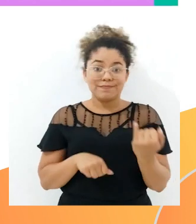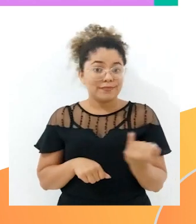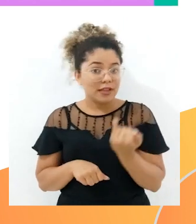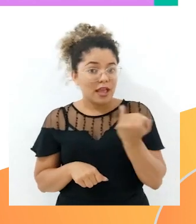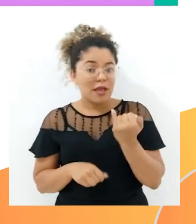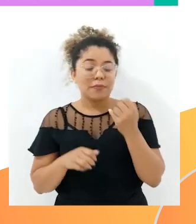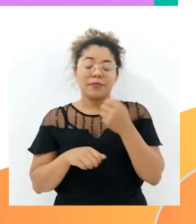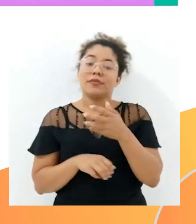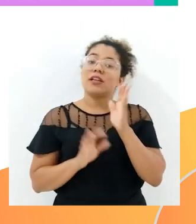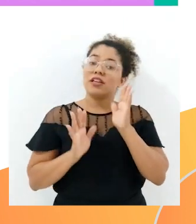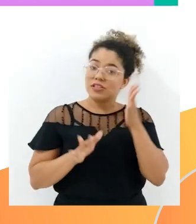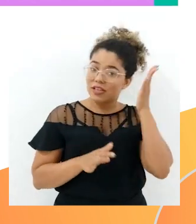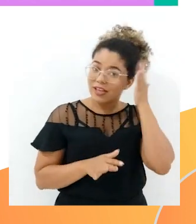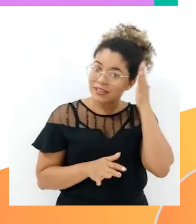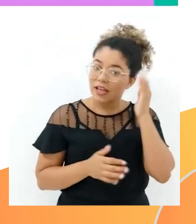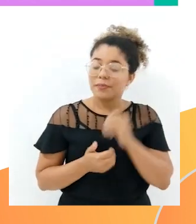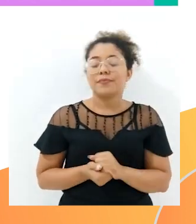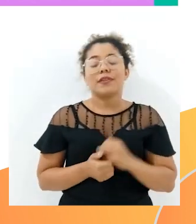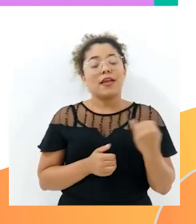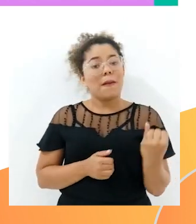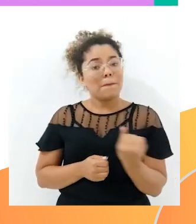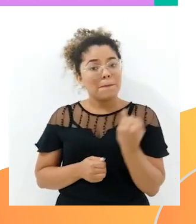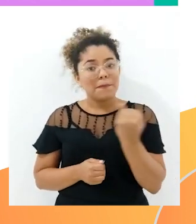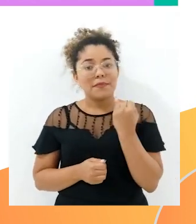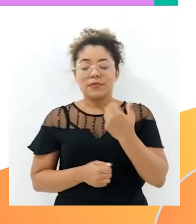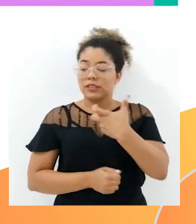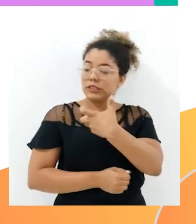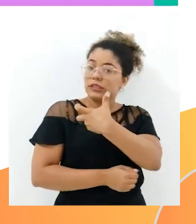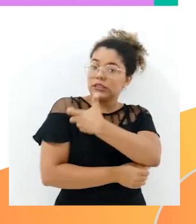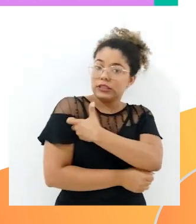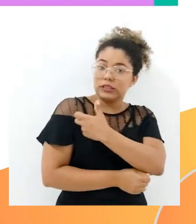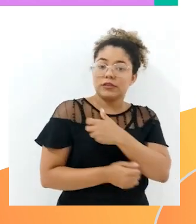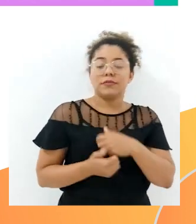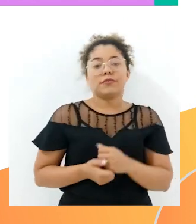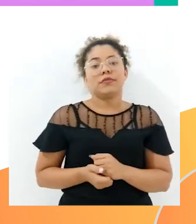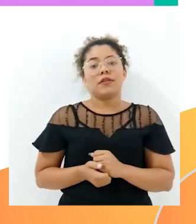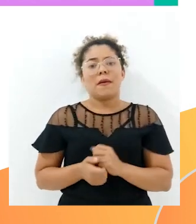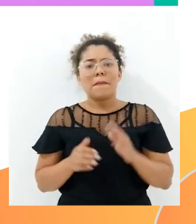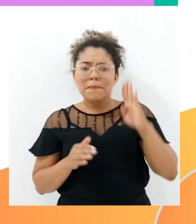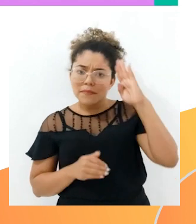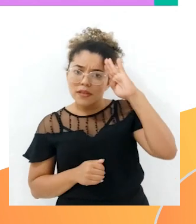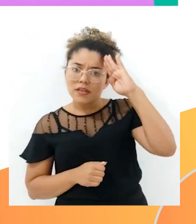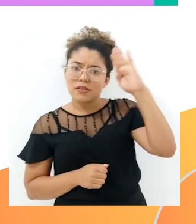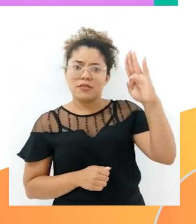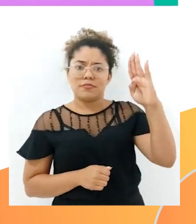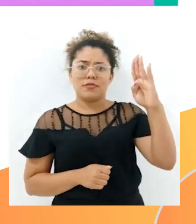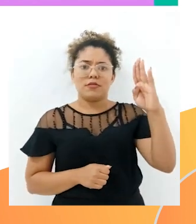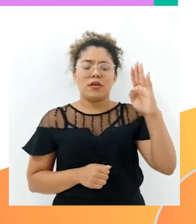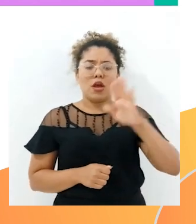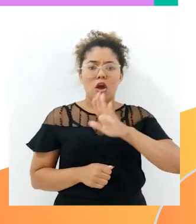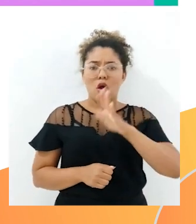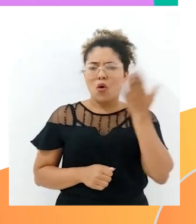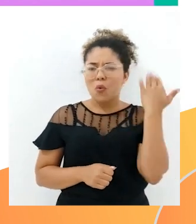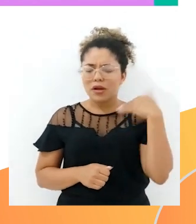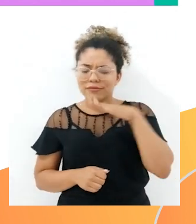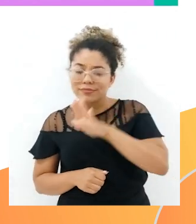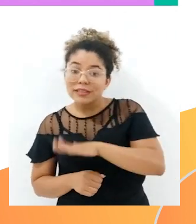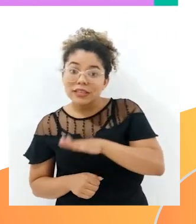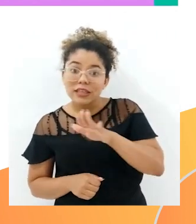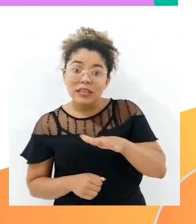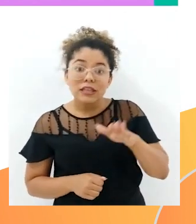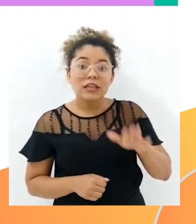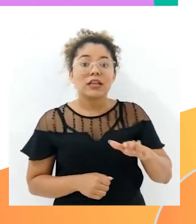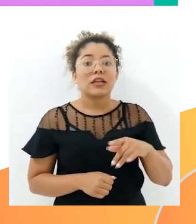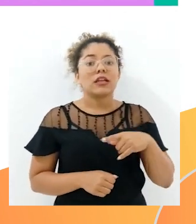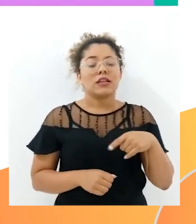vacinação. A gente já sabe da importância que a vacinação tem, principalmente quando nós somos crianças, quando